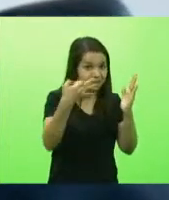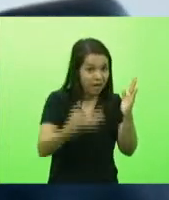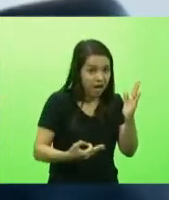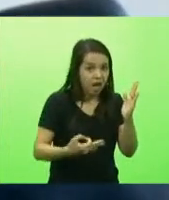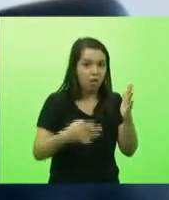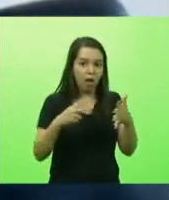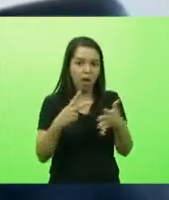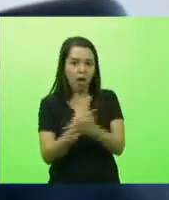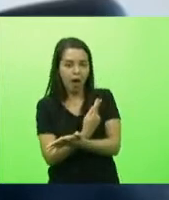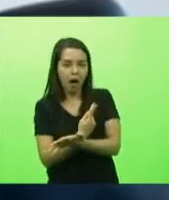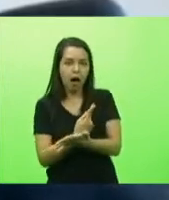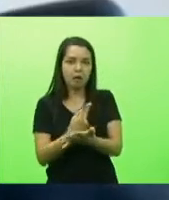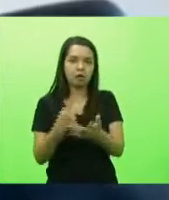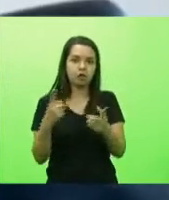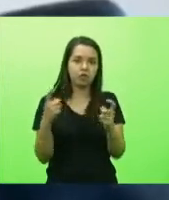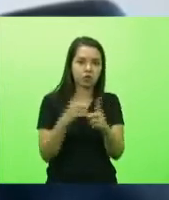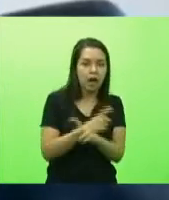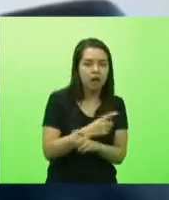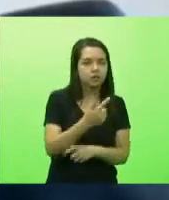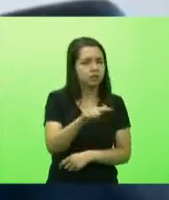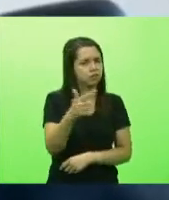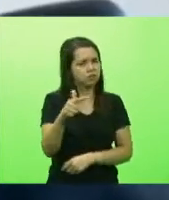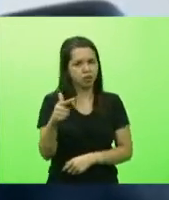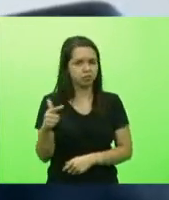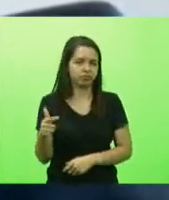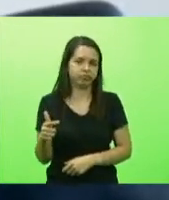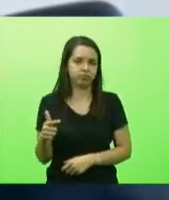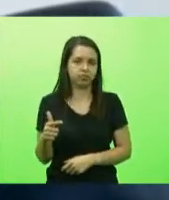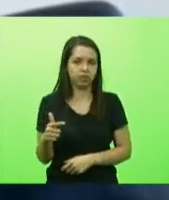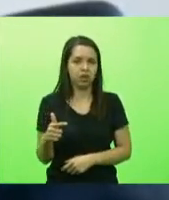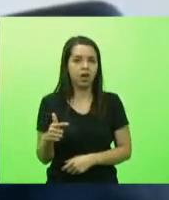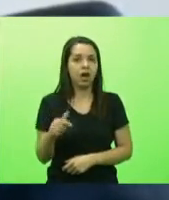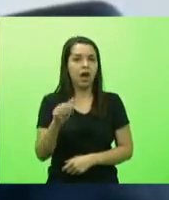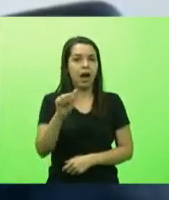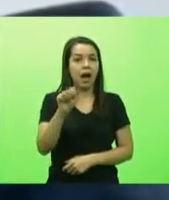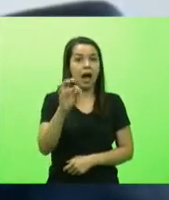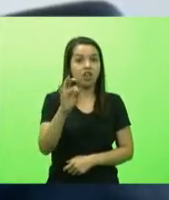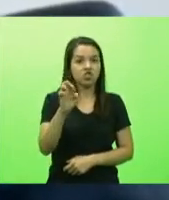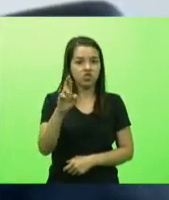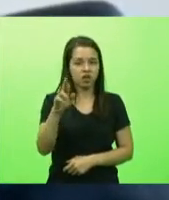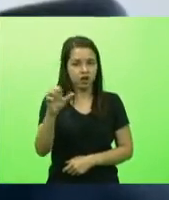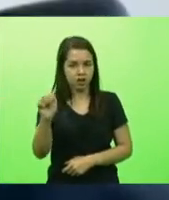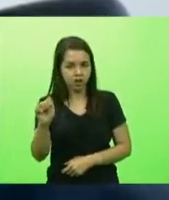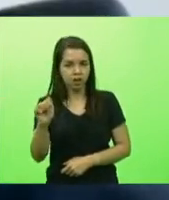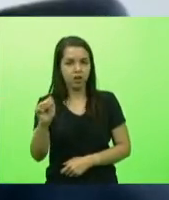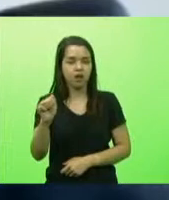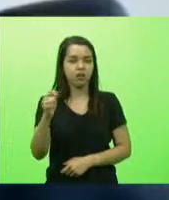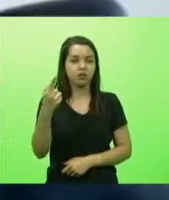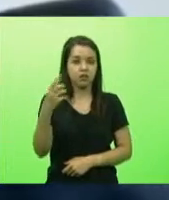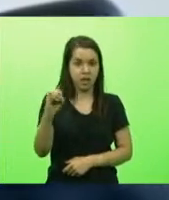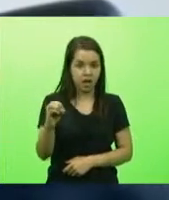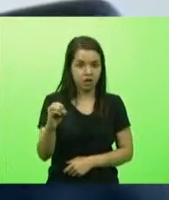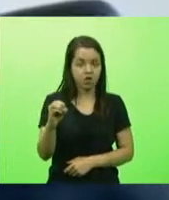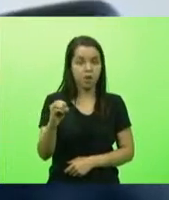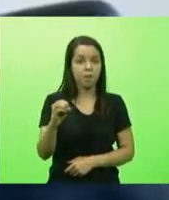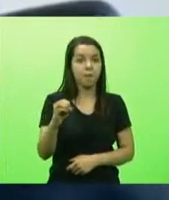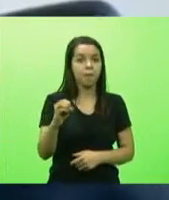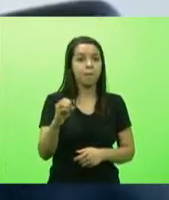justificar onde foram as doses aplicadas então a AstraZeneca vem com 10 doses mas se repete só em 12 semanas